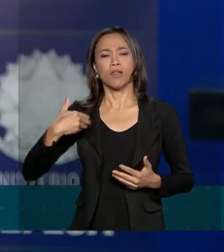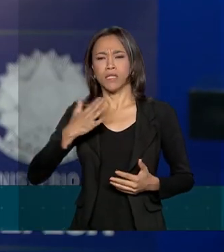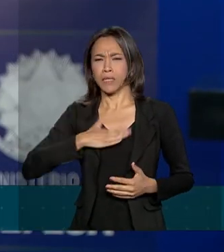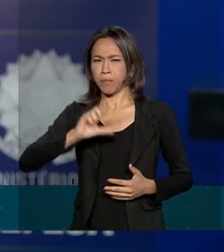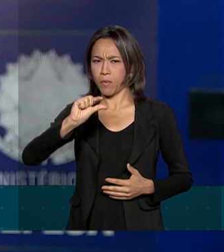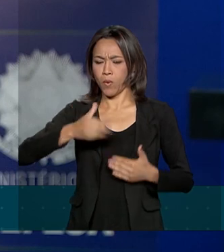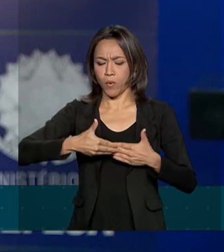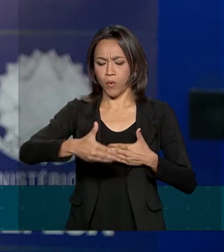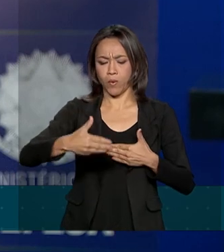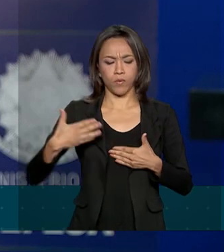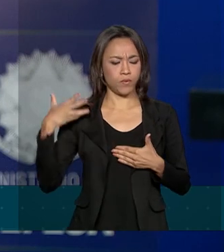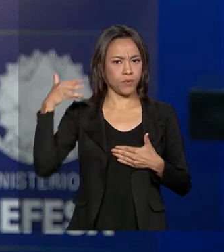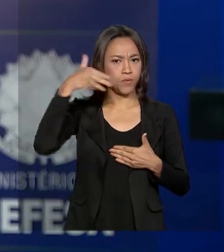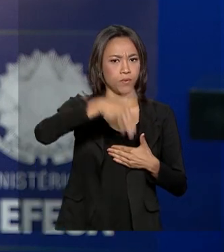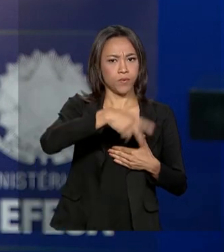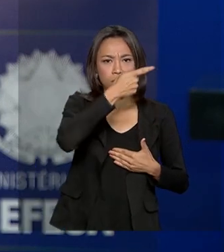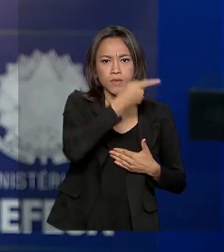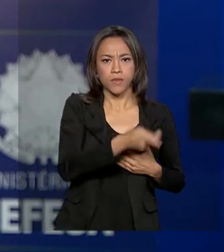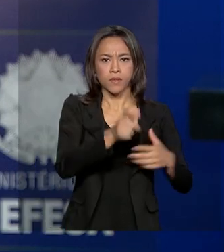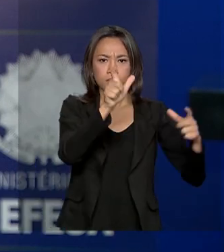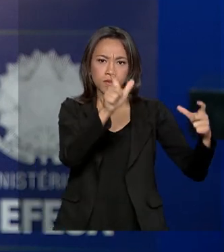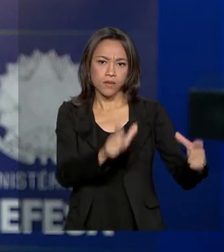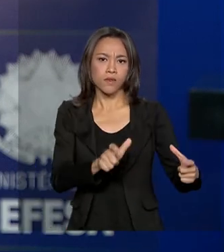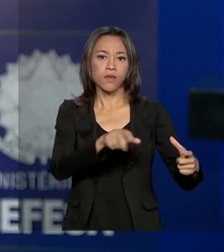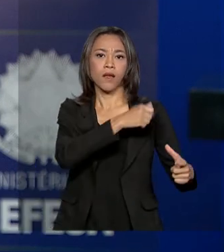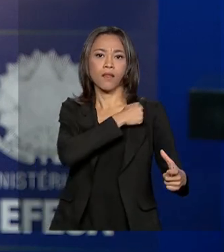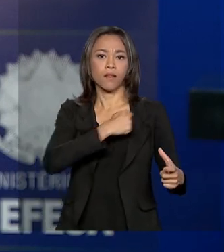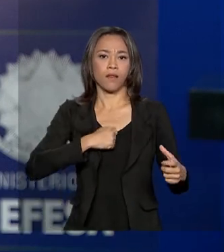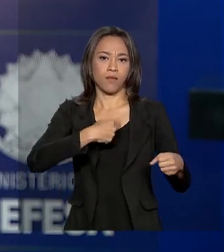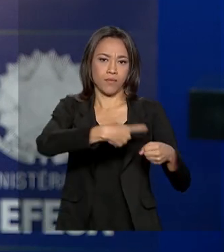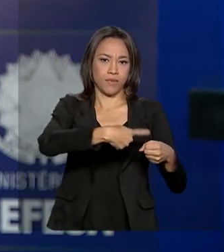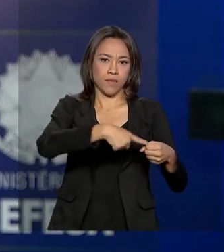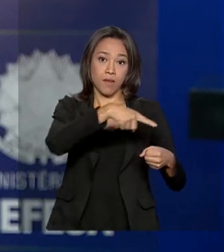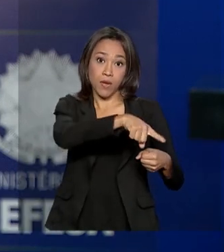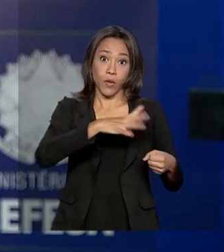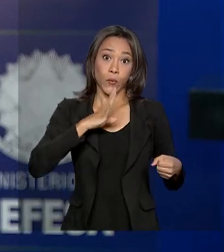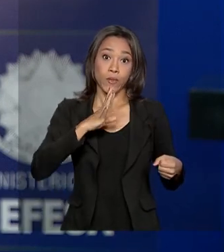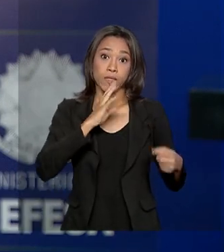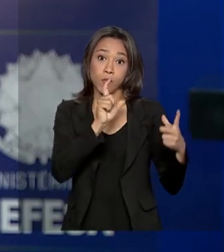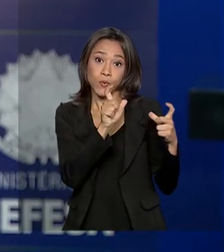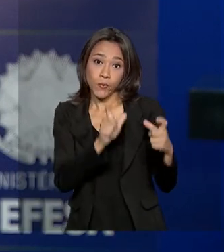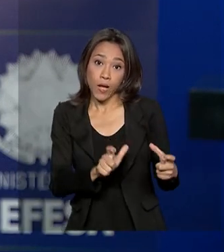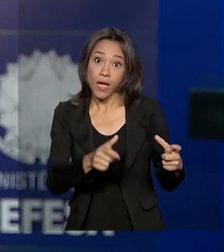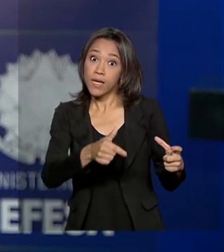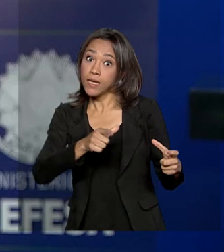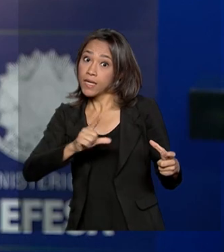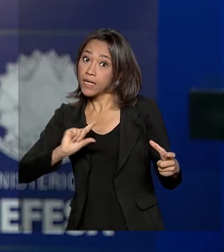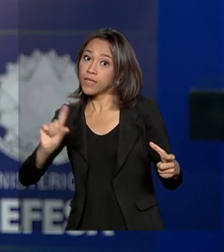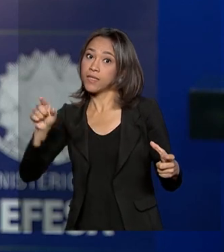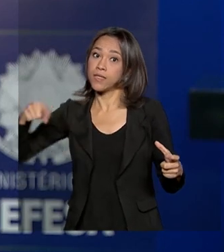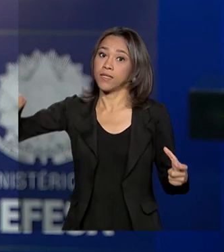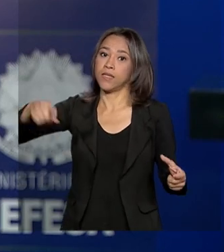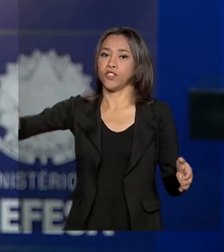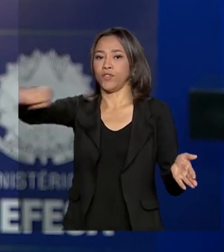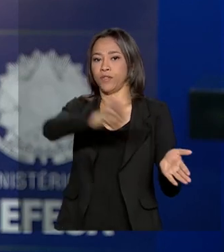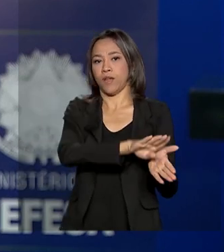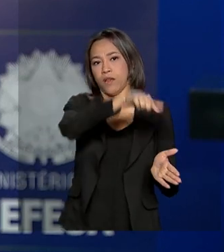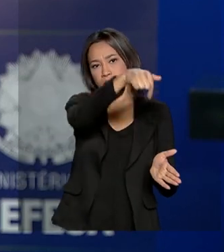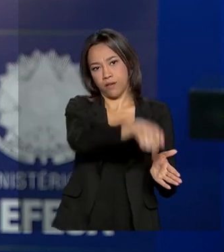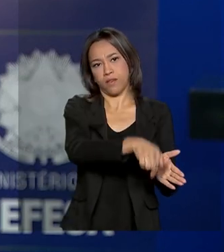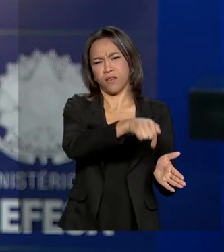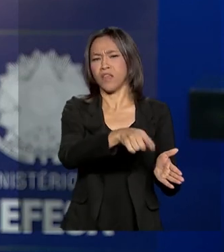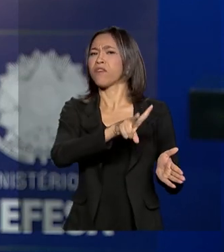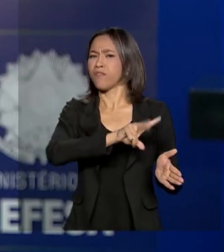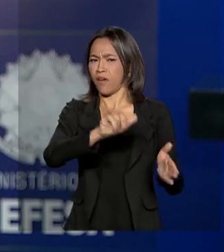vistoria no local e conhecer as instalações antes dos brasileiros desembarcarem, já que esses brasileiros vão ficar por lá